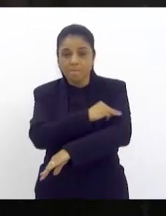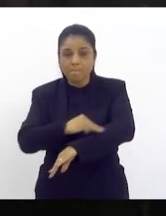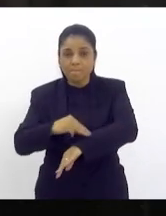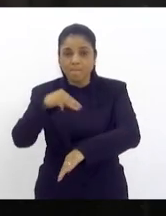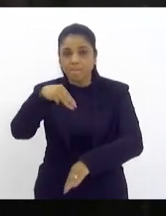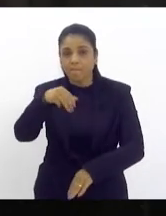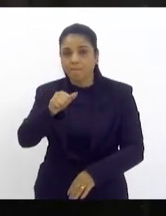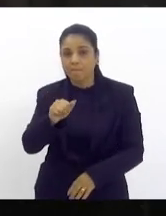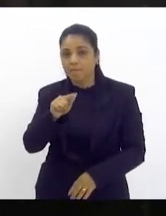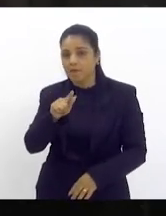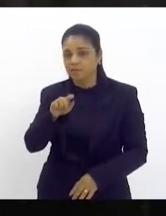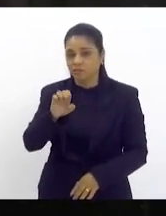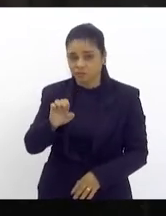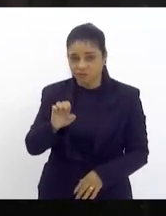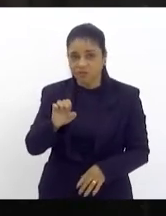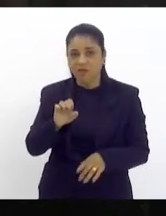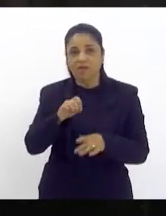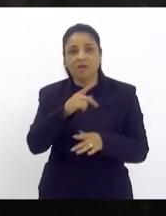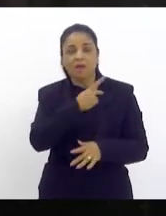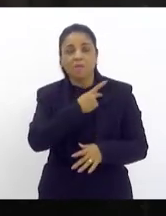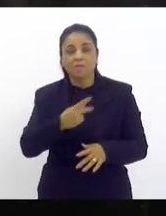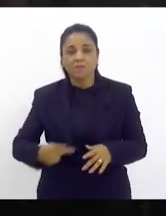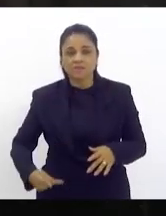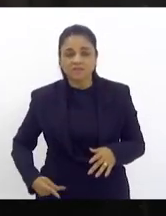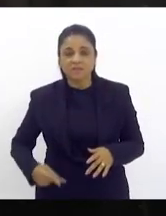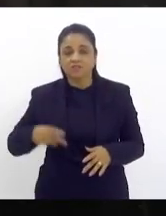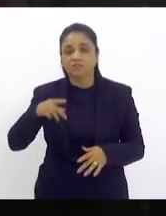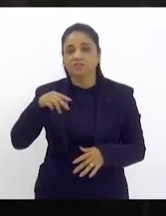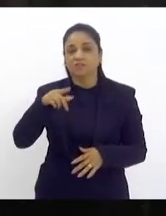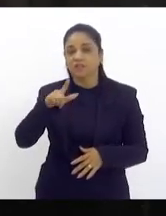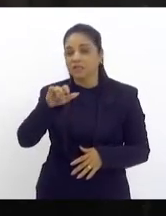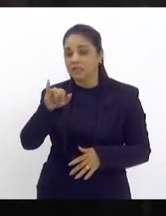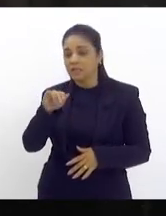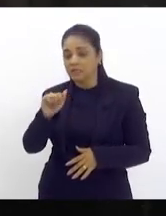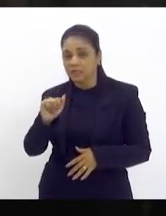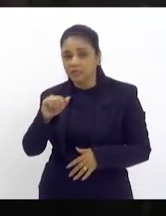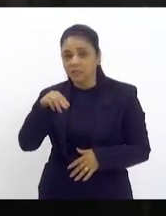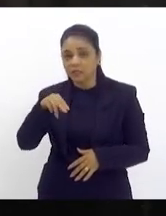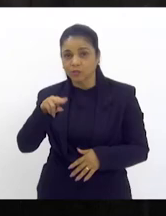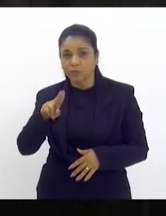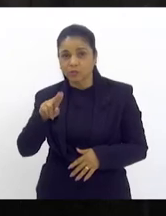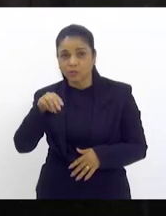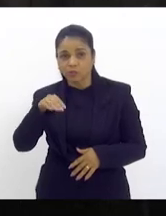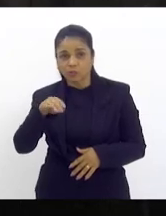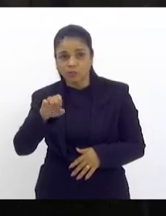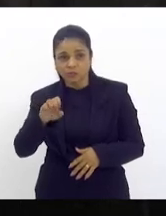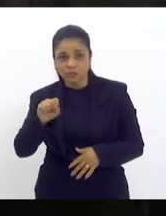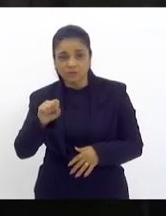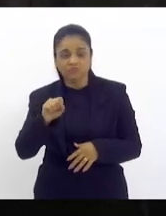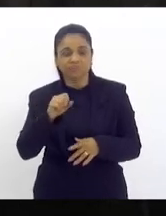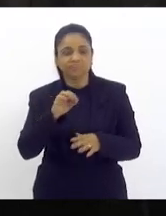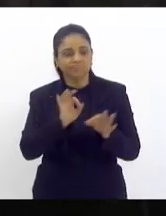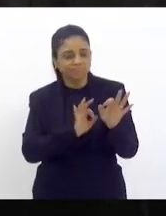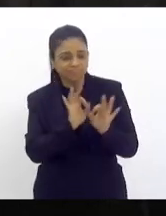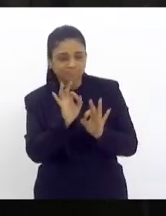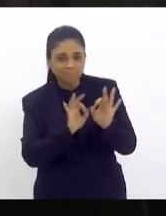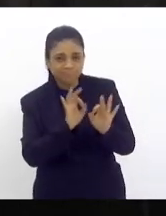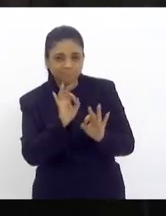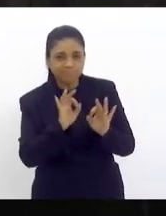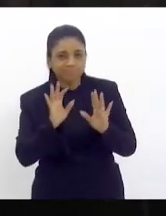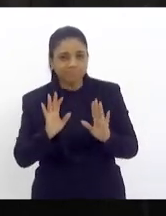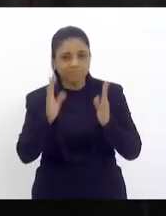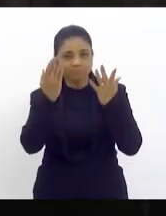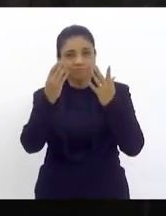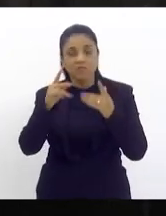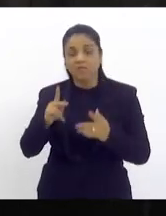Aquilerge em especial a presidenta Bia Nunes que organizou aquele evento um evento que não teve apenas quilombolas de